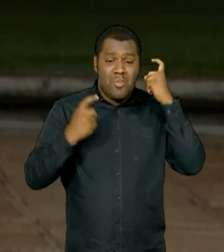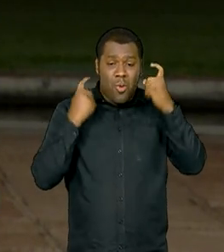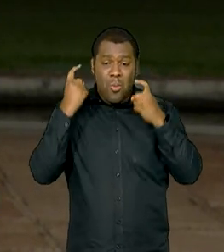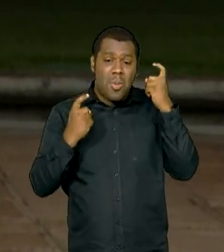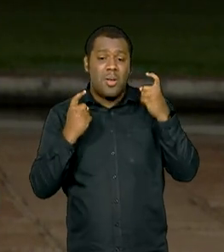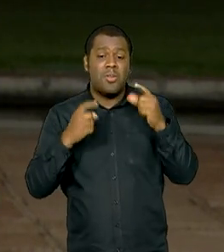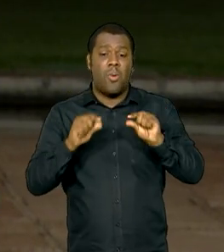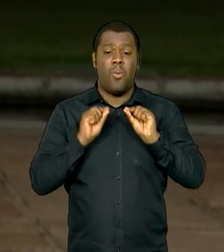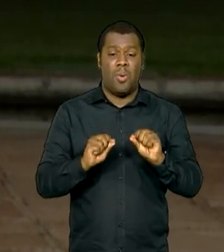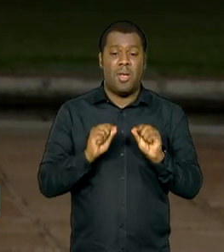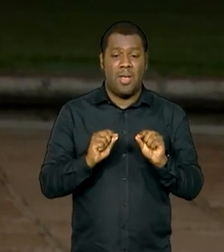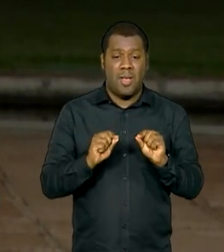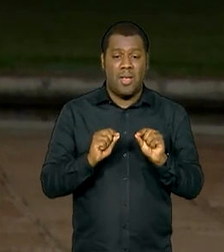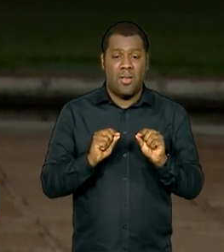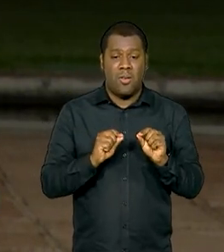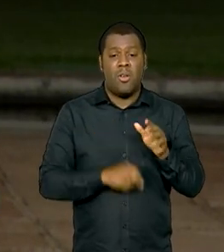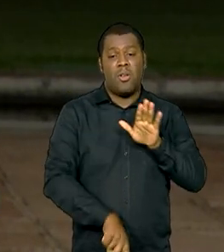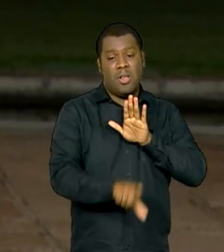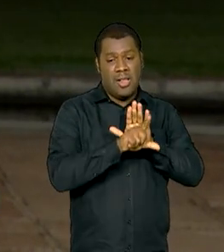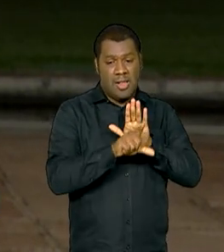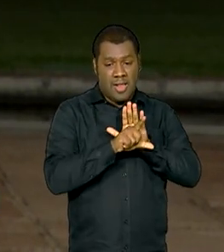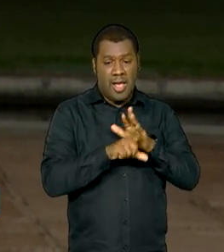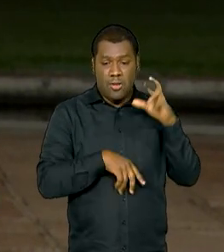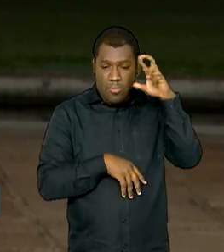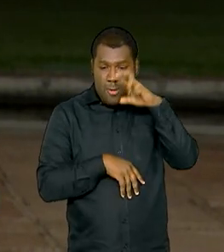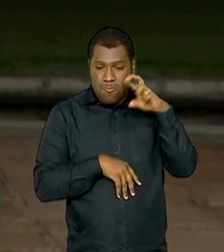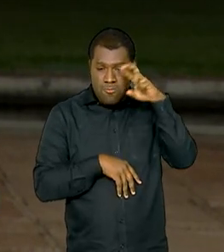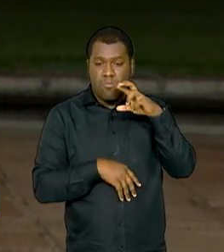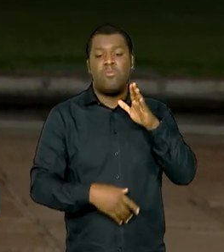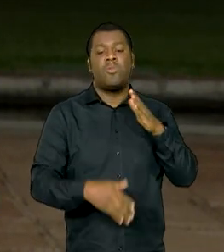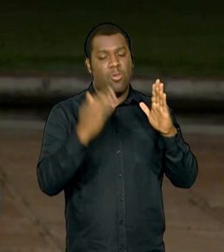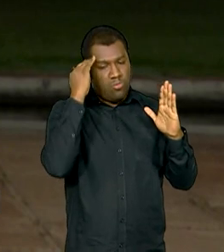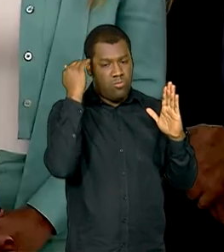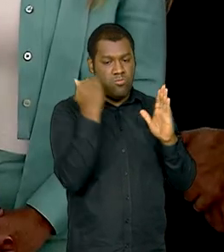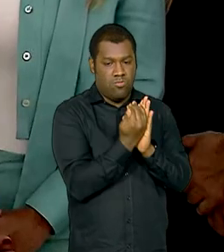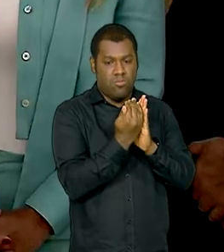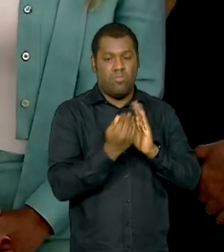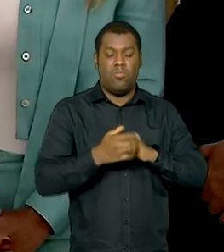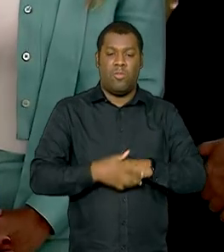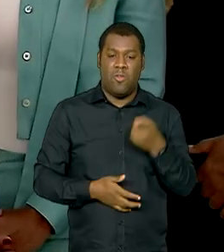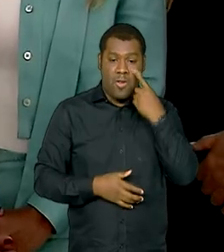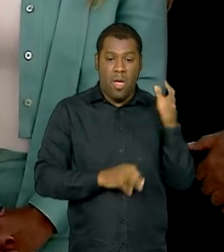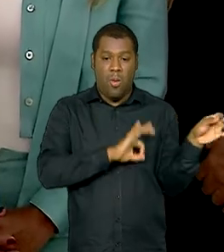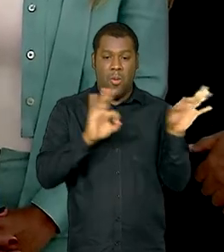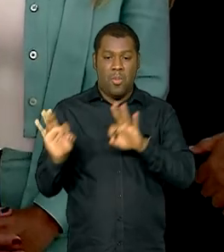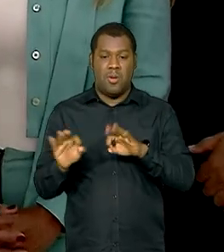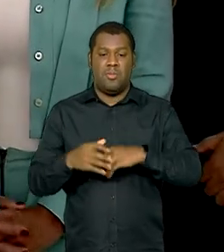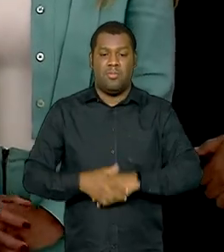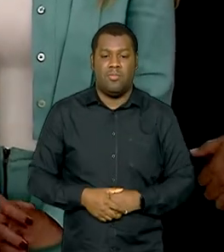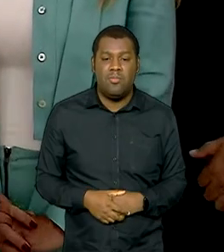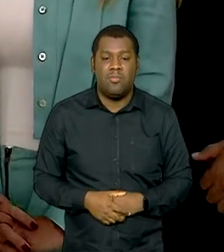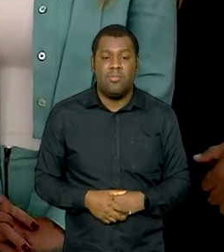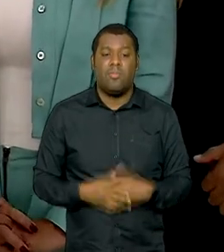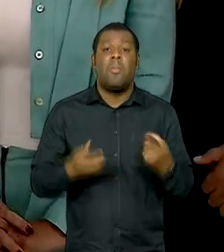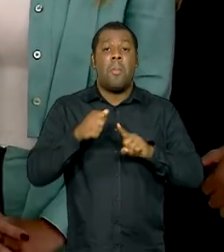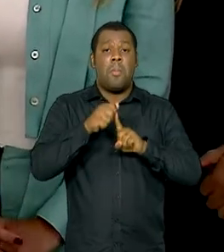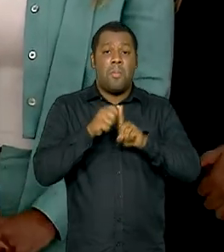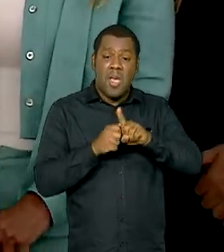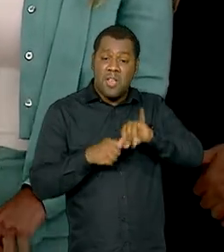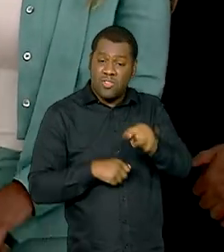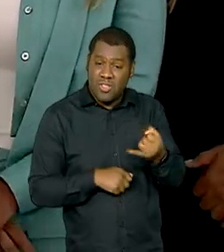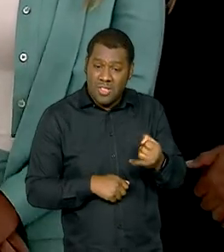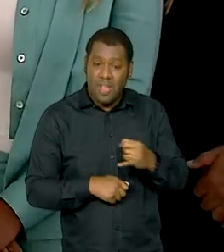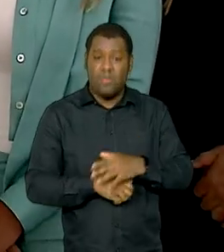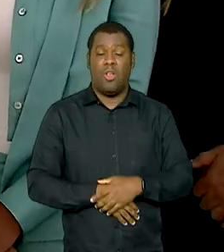cumprir com o arcabouço fiscal. Vamos assistir. Nós temos um resultado muito positivo no mês de janeiro. Foi